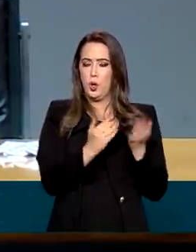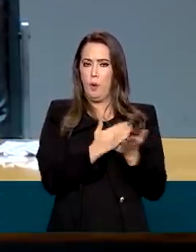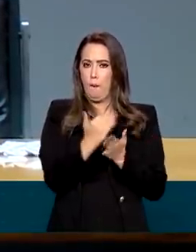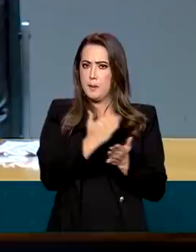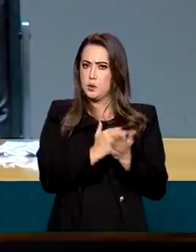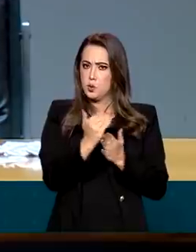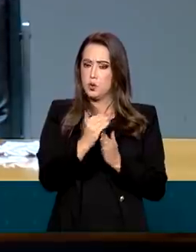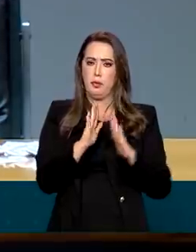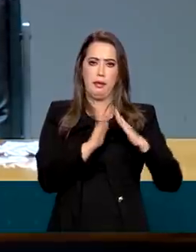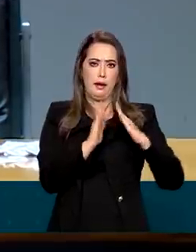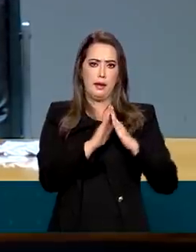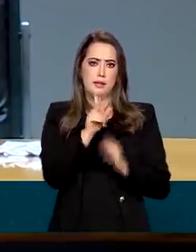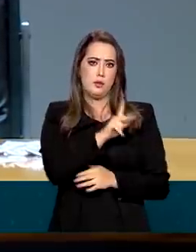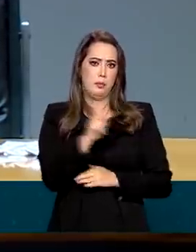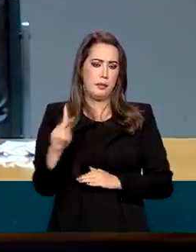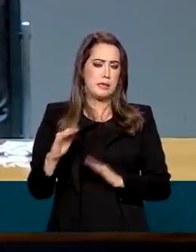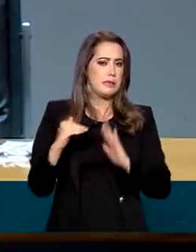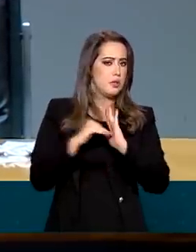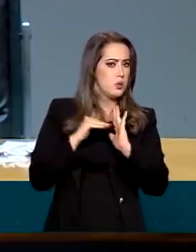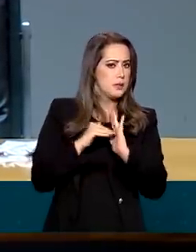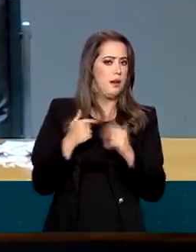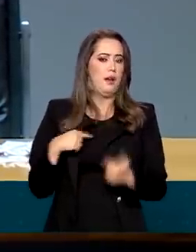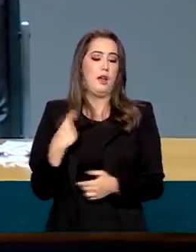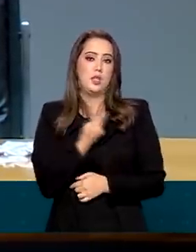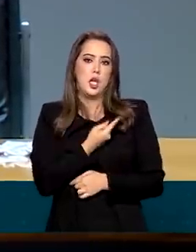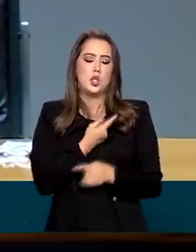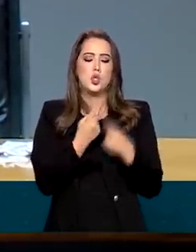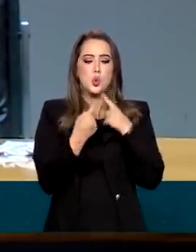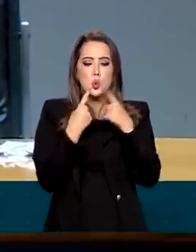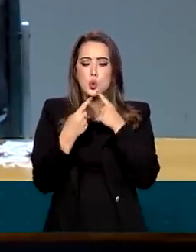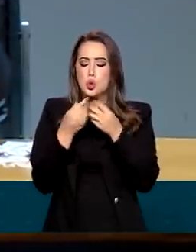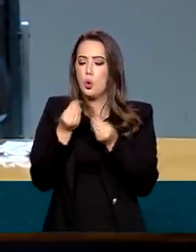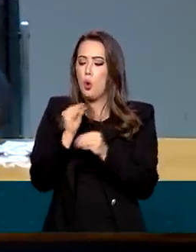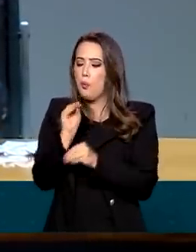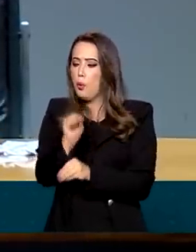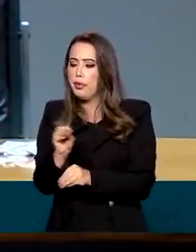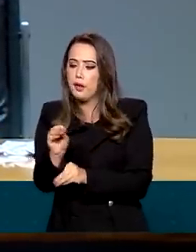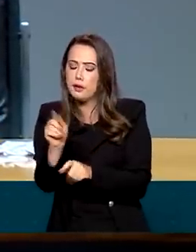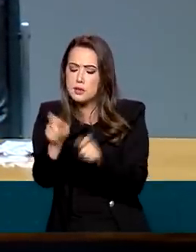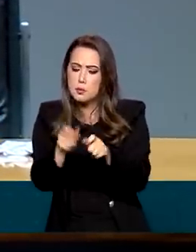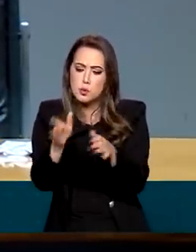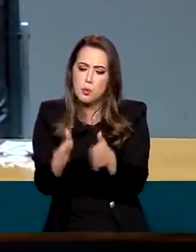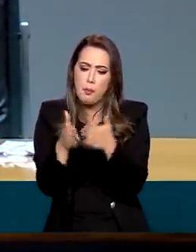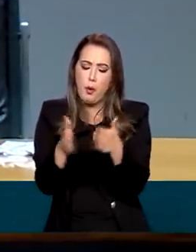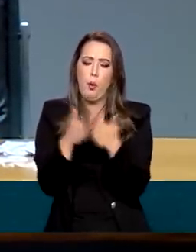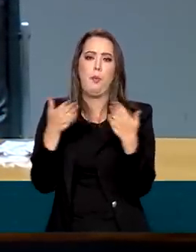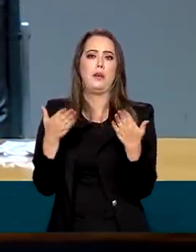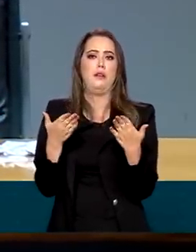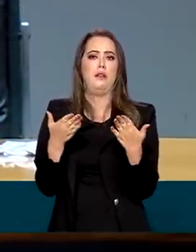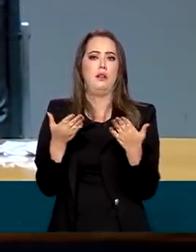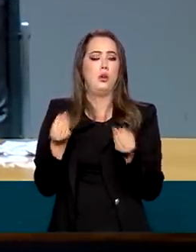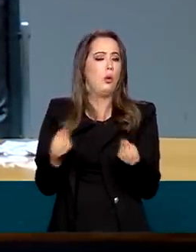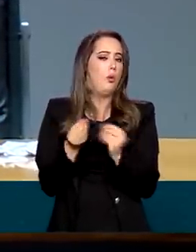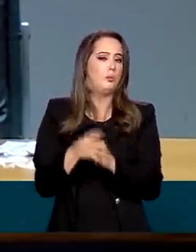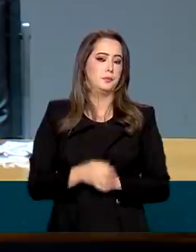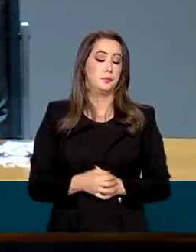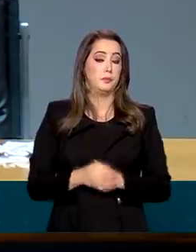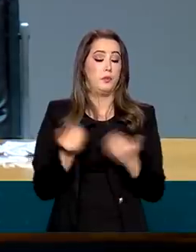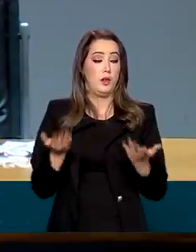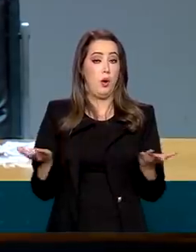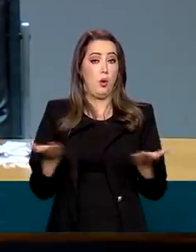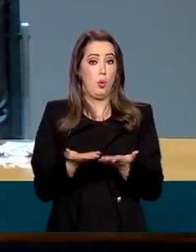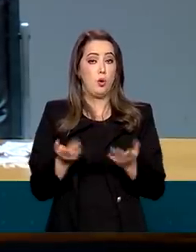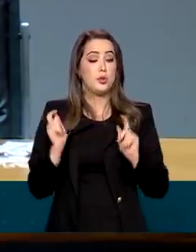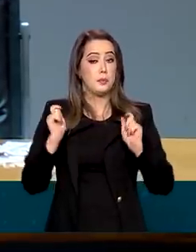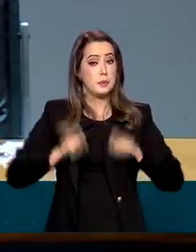eu estava lá, conversamos sobre isso, como é que faríamos isso, como atender os mais frágeis para abrir esse espaço e essa abertura de